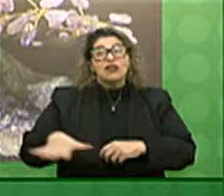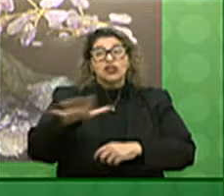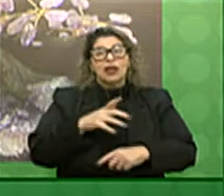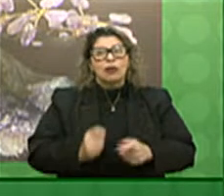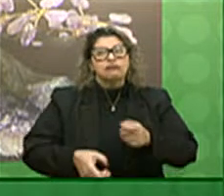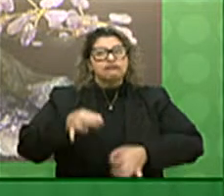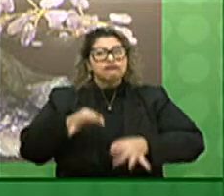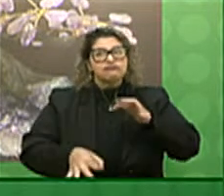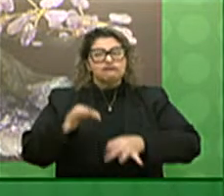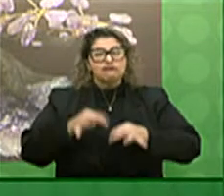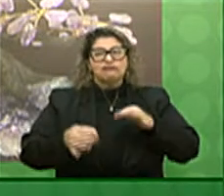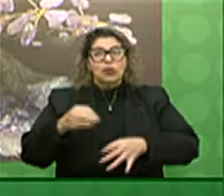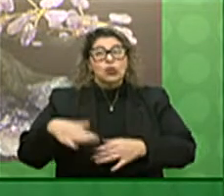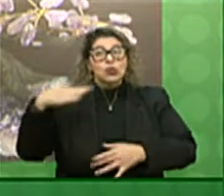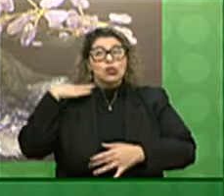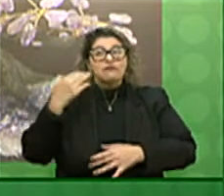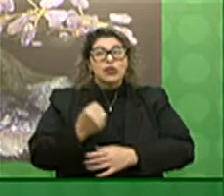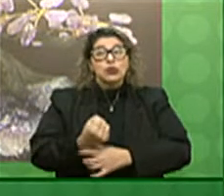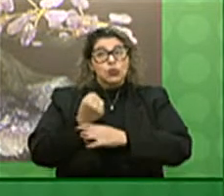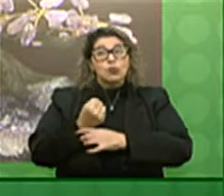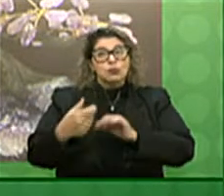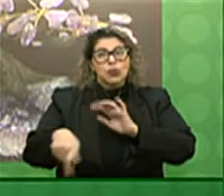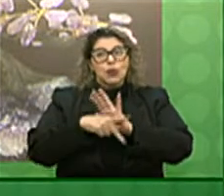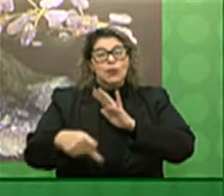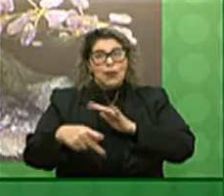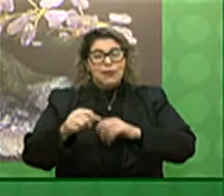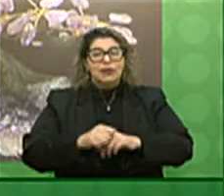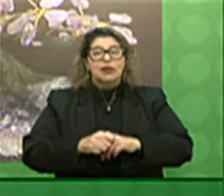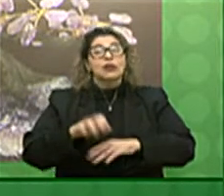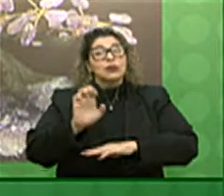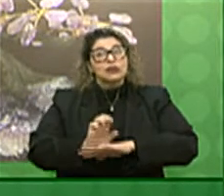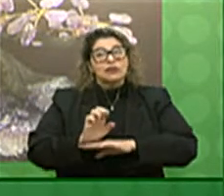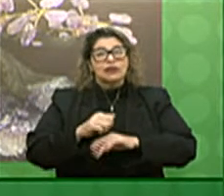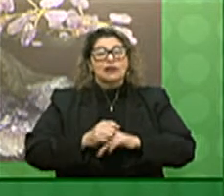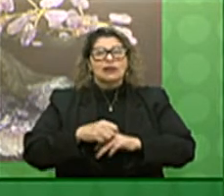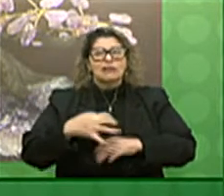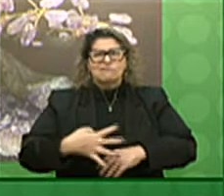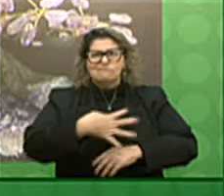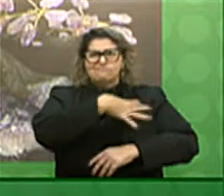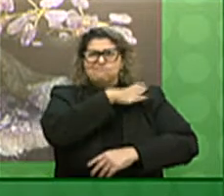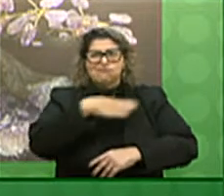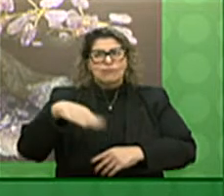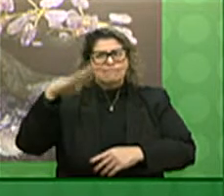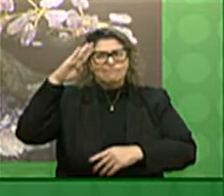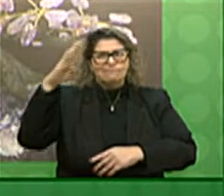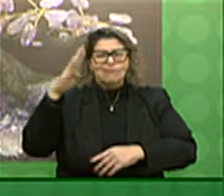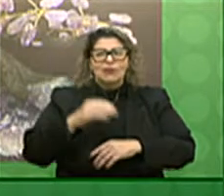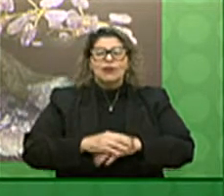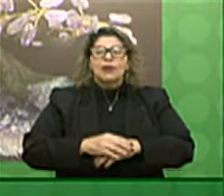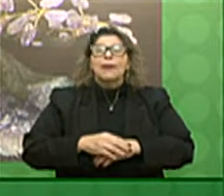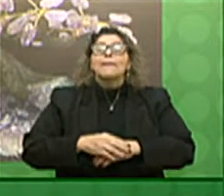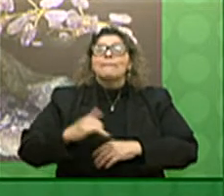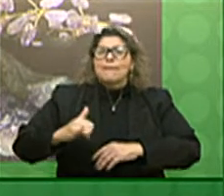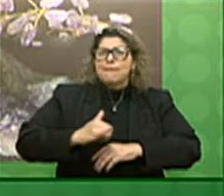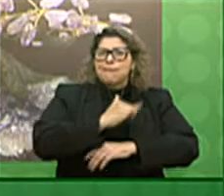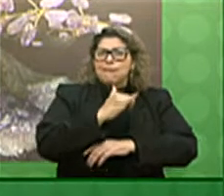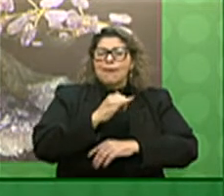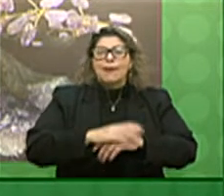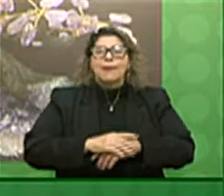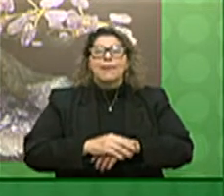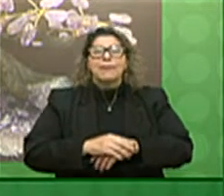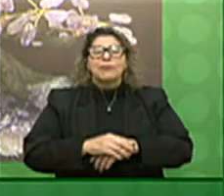Oliveira, ao nosso defensor público aqui do Estado. Também o brigadeiro do ar, Mauro Belantani, que